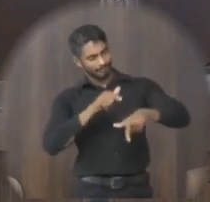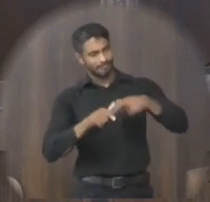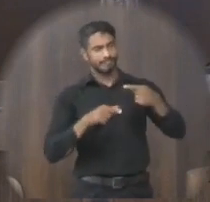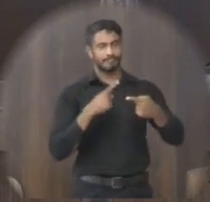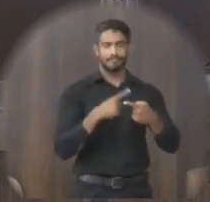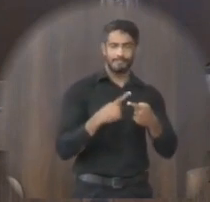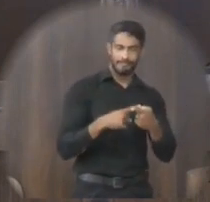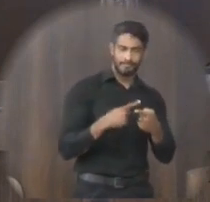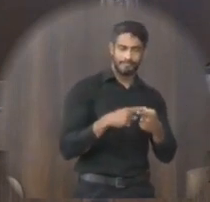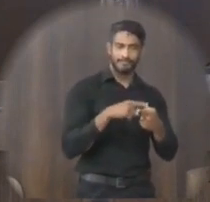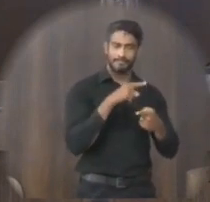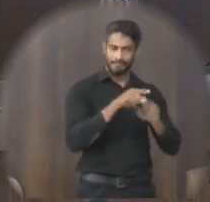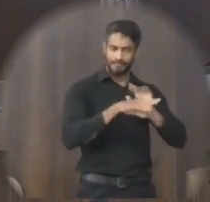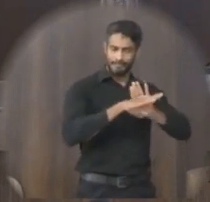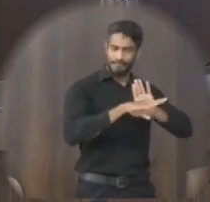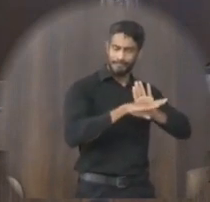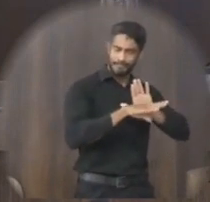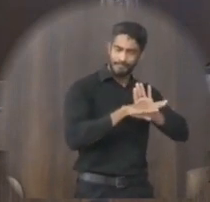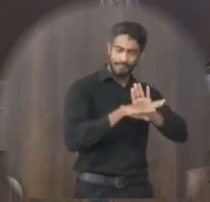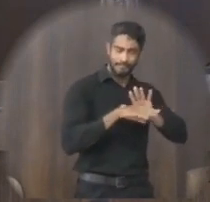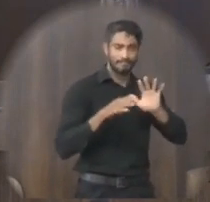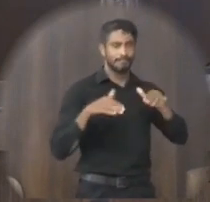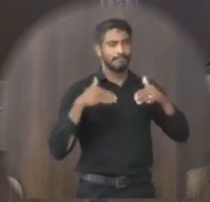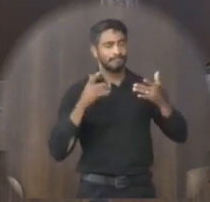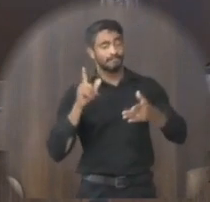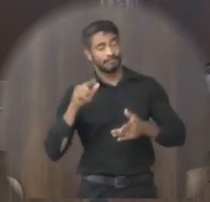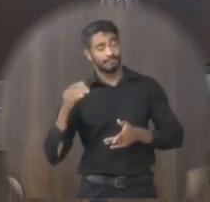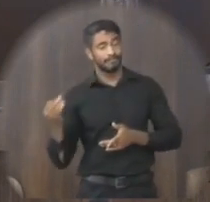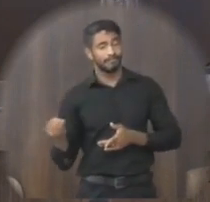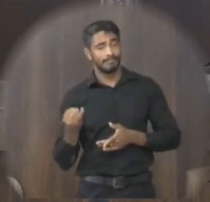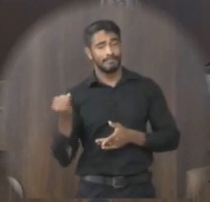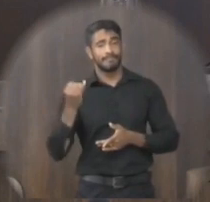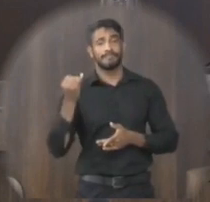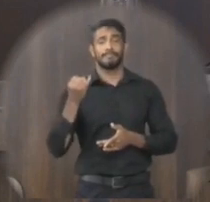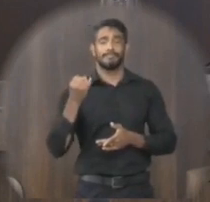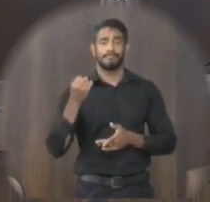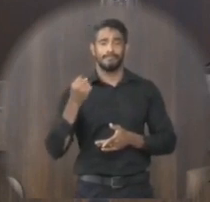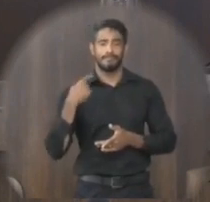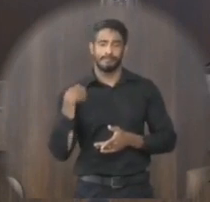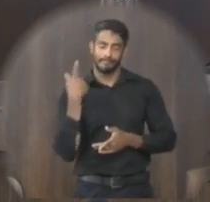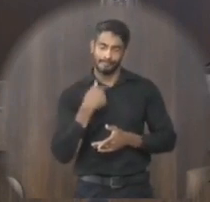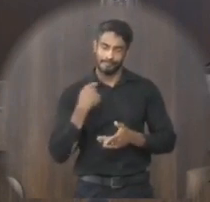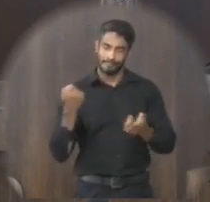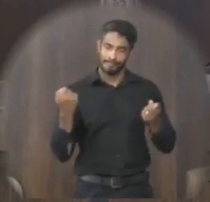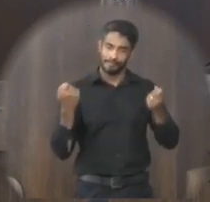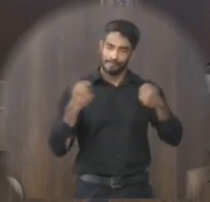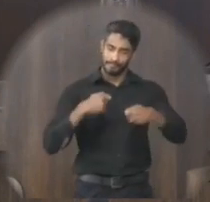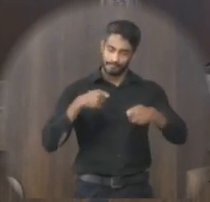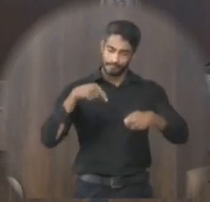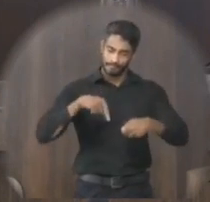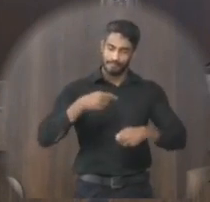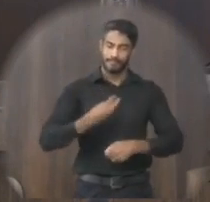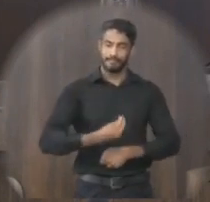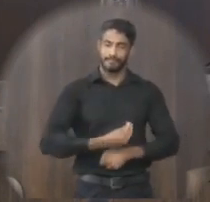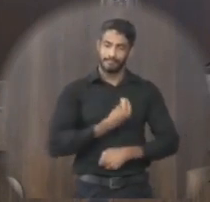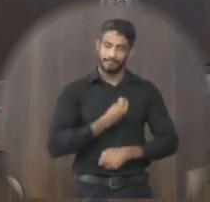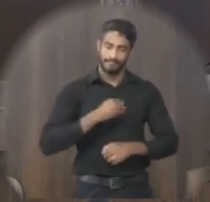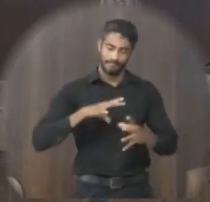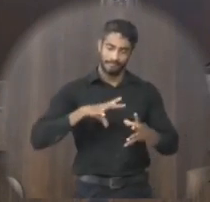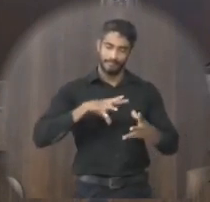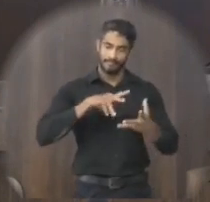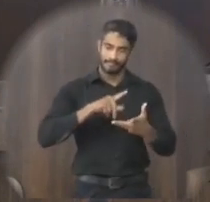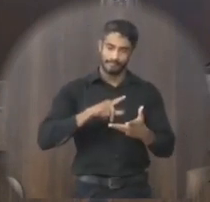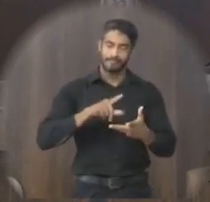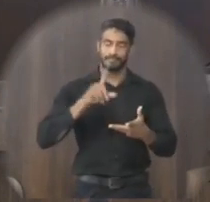financeiramente que o Tatar ajudou então o quanto é importante a nossa permanência aqui em cima dessa terra né é deixar